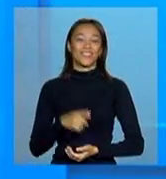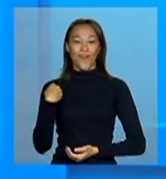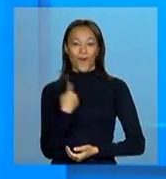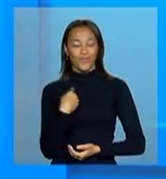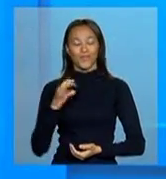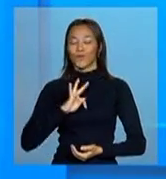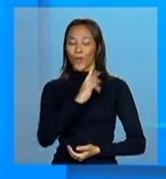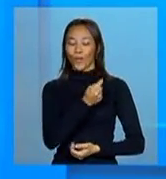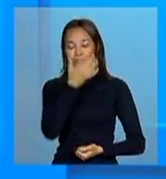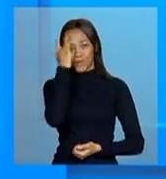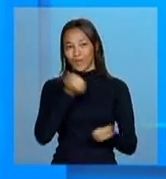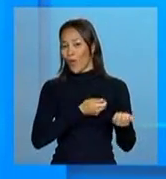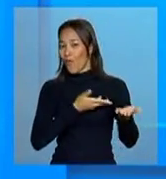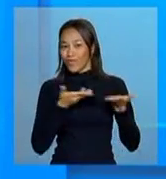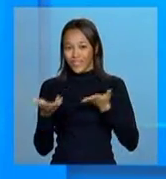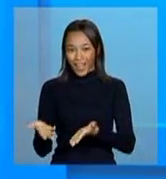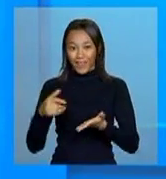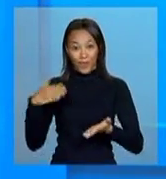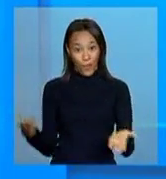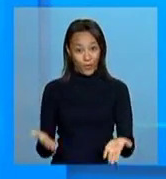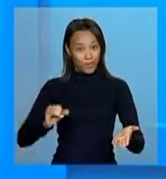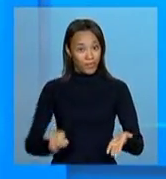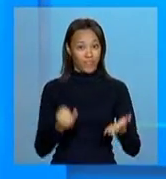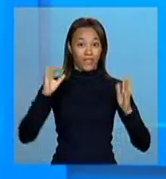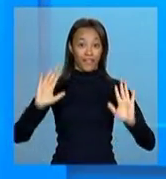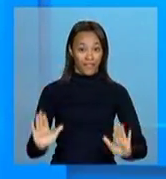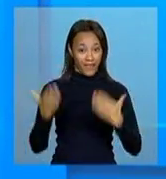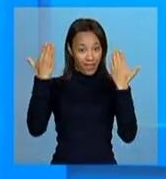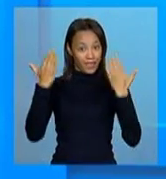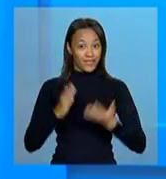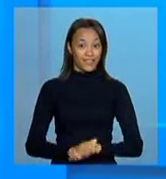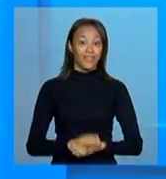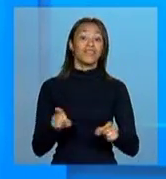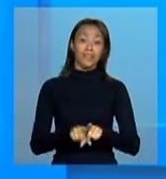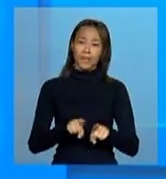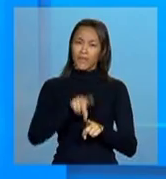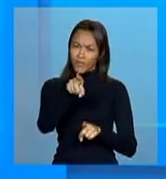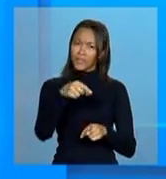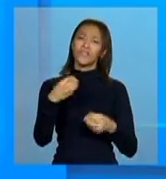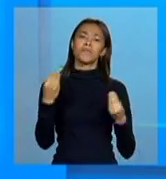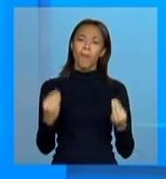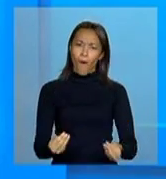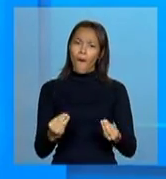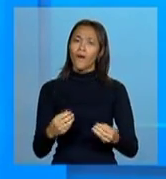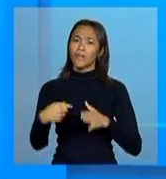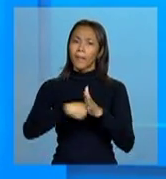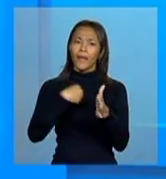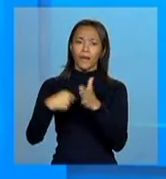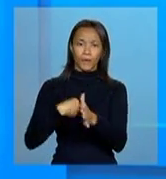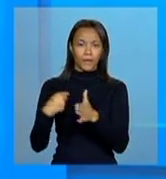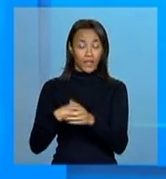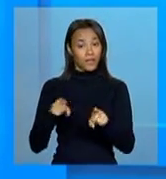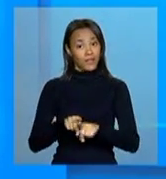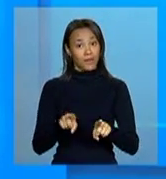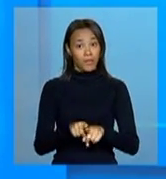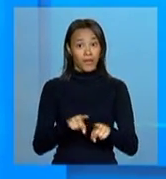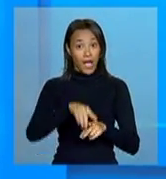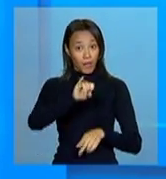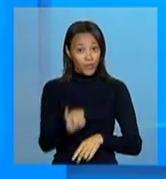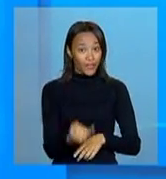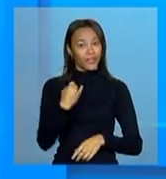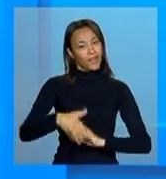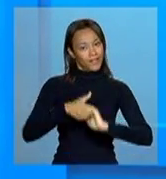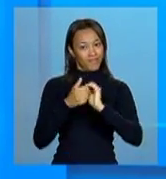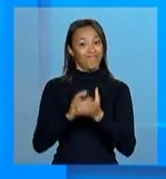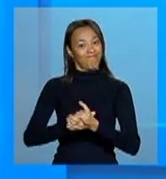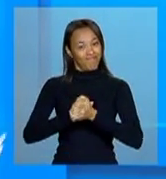convidado, tá? Então, vamos aproveitar a festa. Vamos fazer uma festa. Fiz a teleconferência enviando as suas perguntas e pode aproveitar e parabenizar,